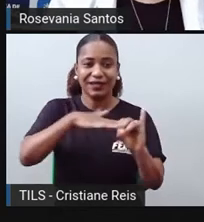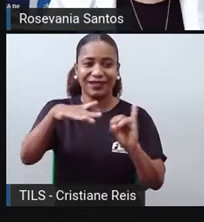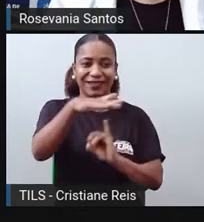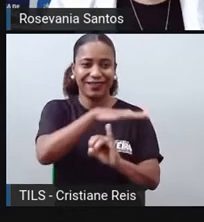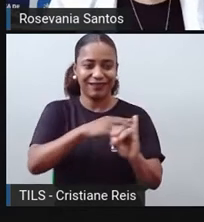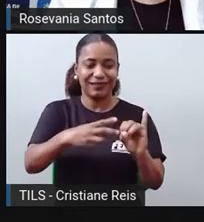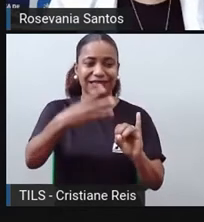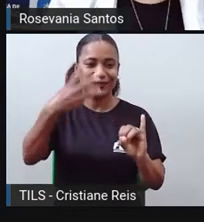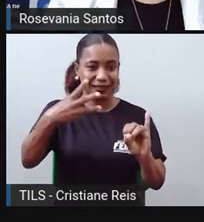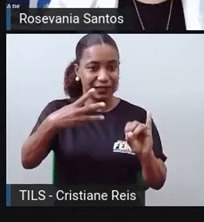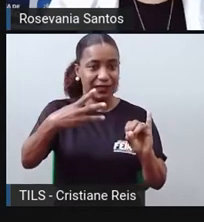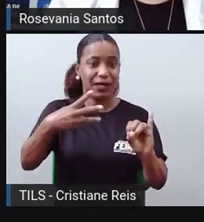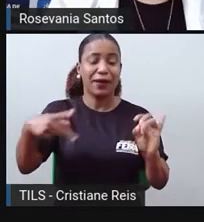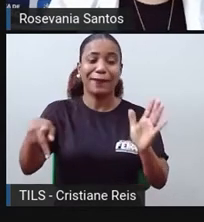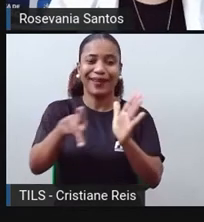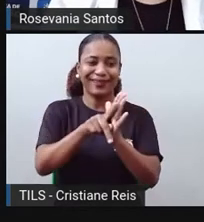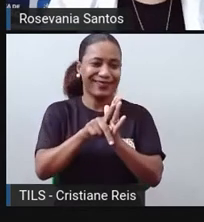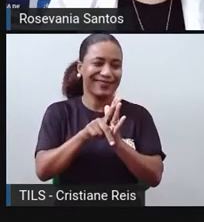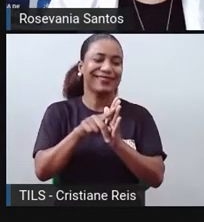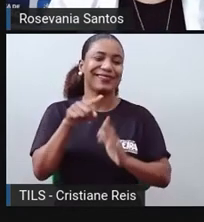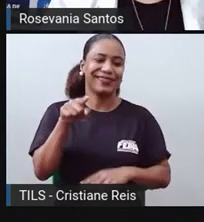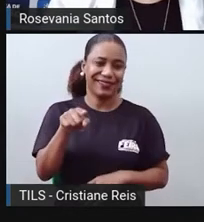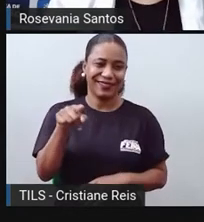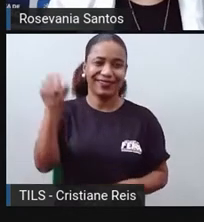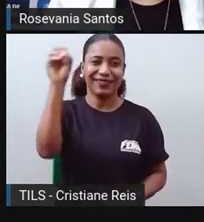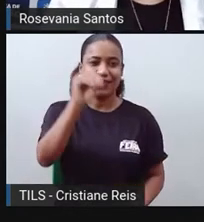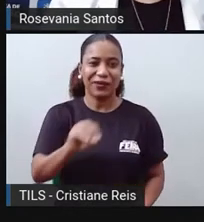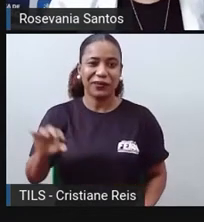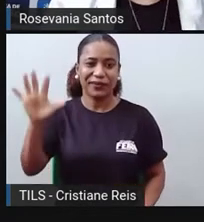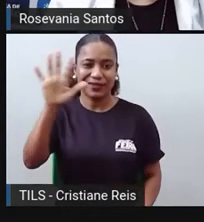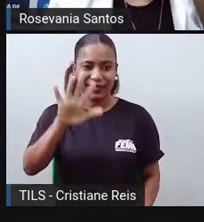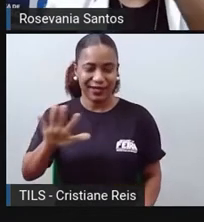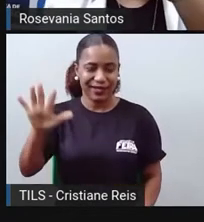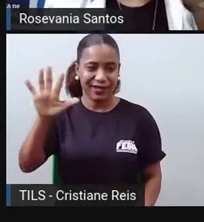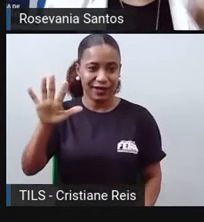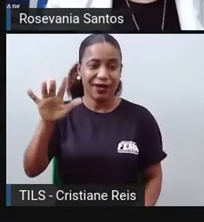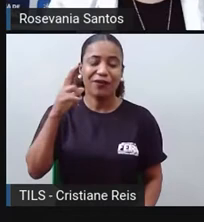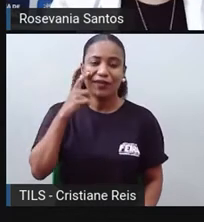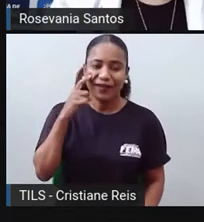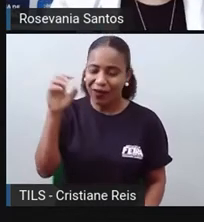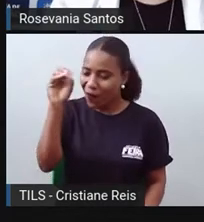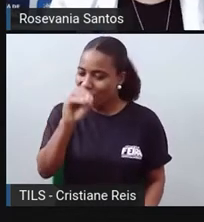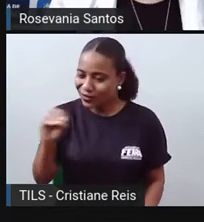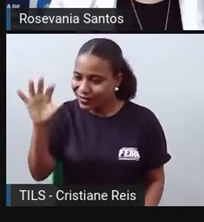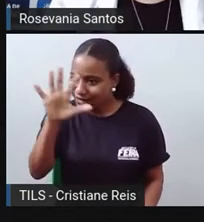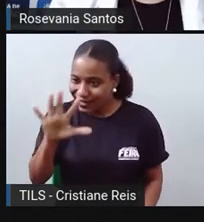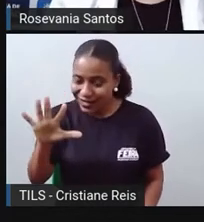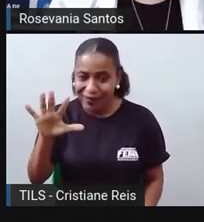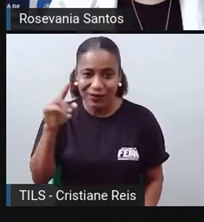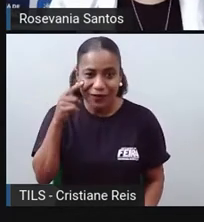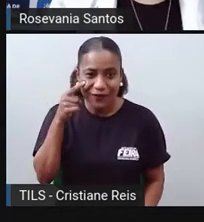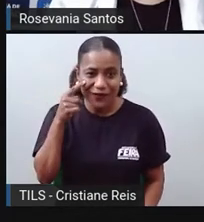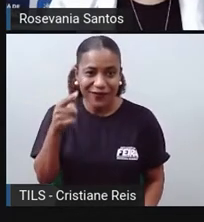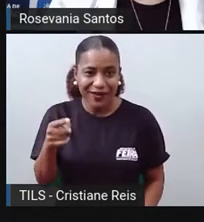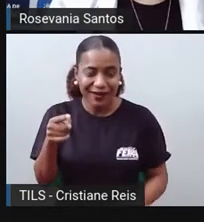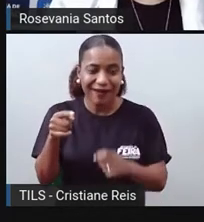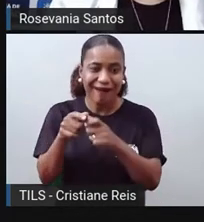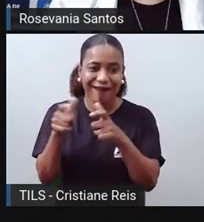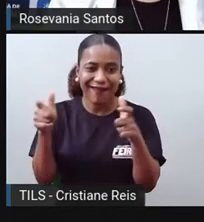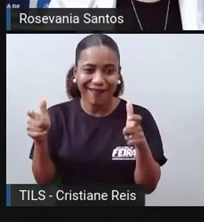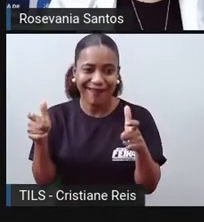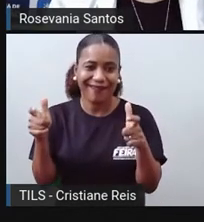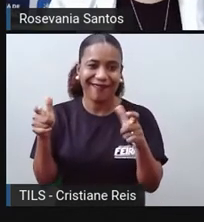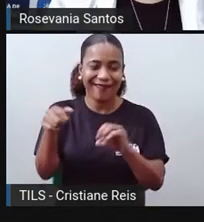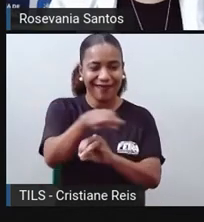da Oceania. Embora no mapa lá, quando a gente diz Oceania, aí todo mundo aponta para a Austrália. Porque, na realidade, é uma